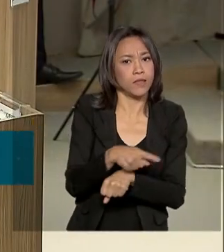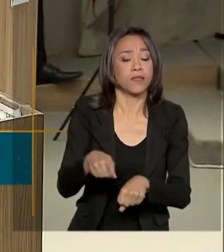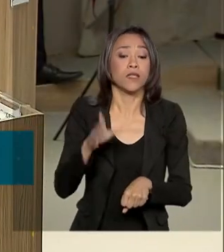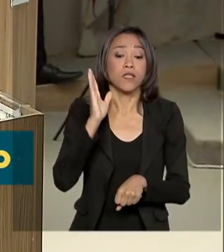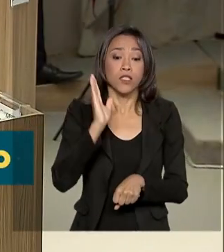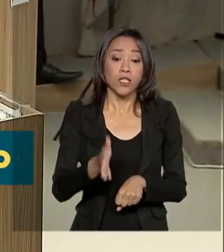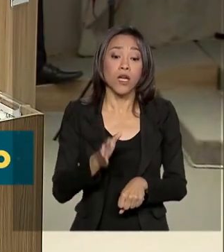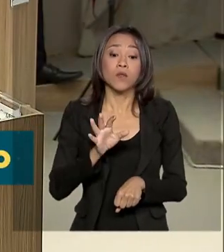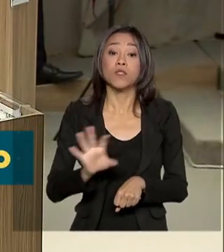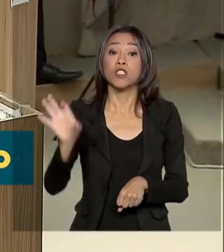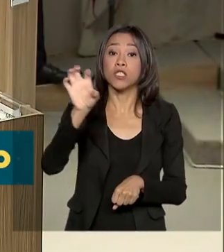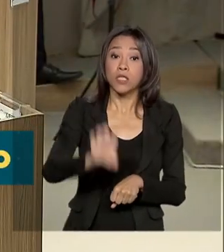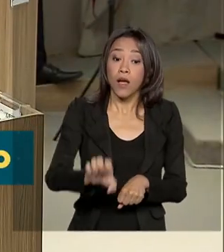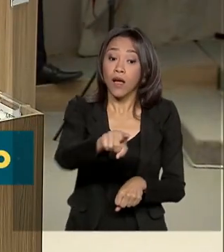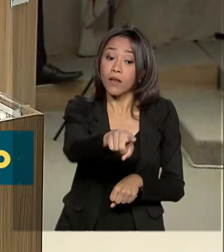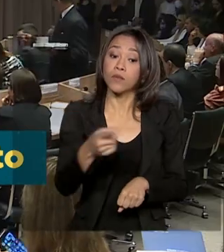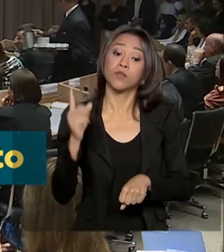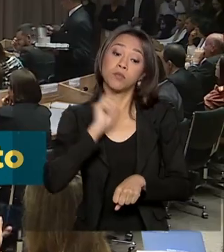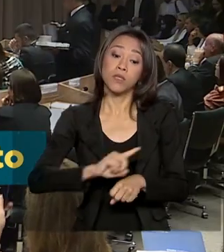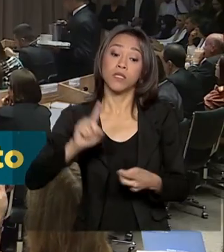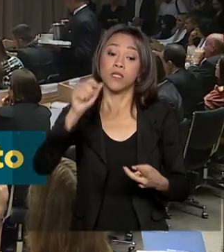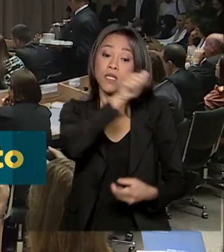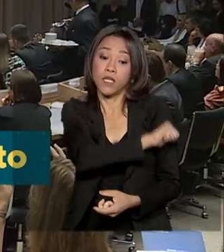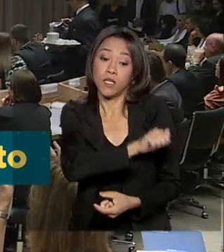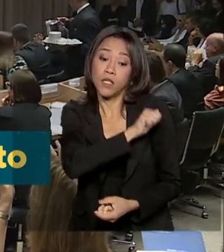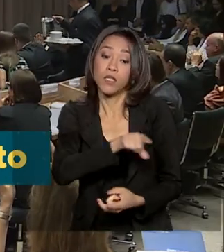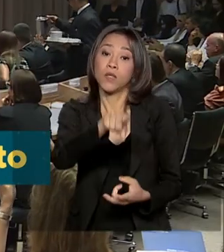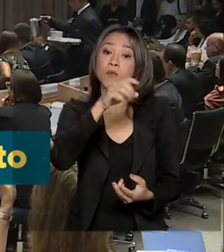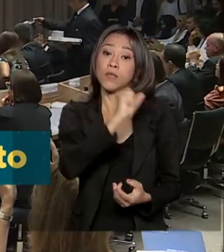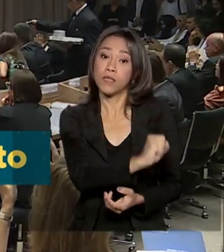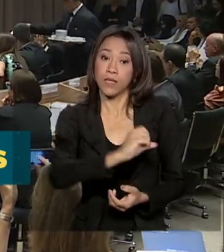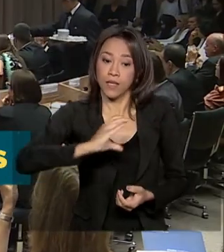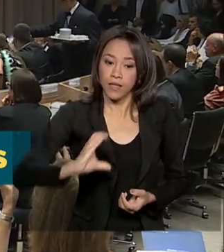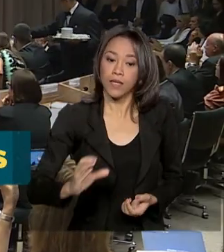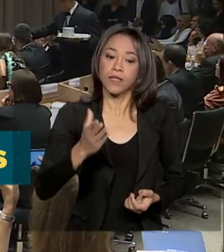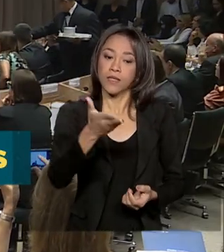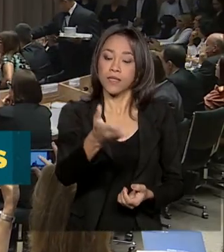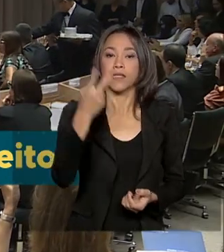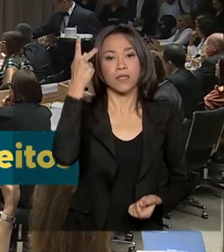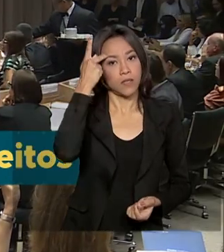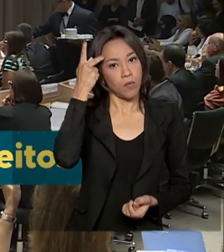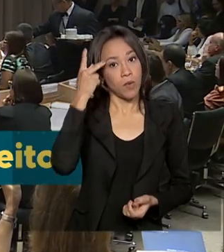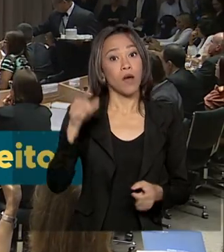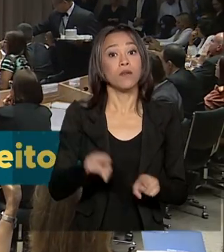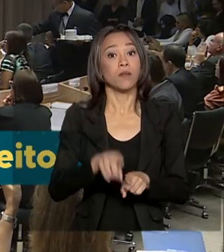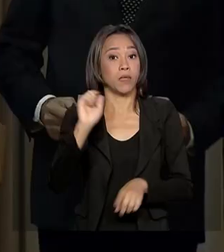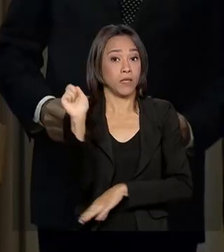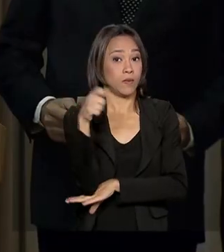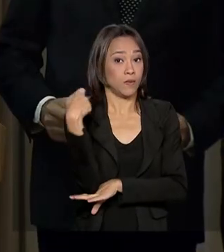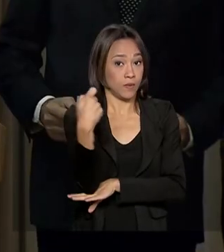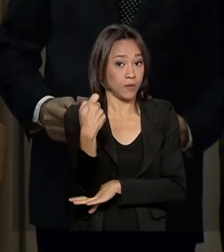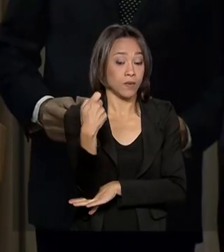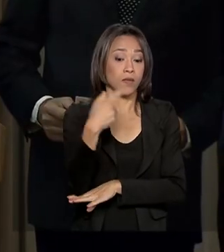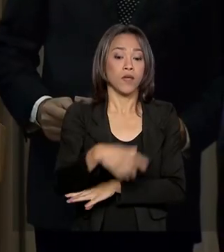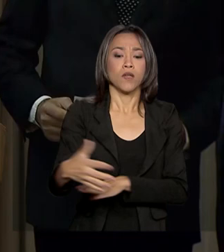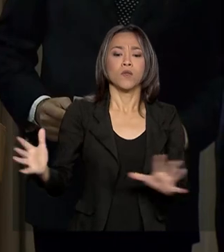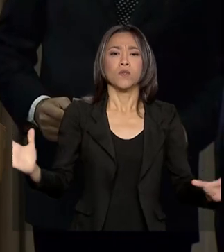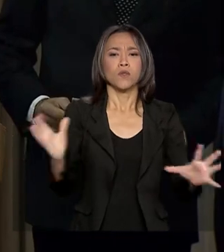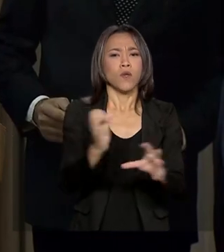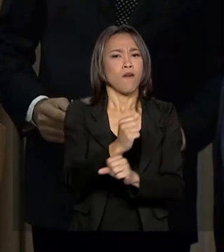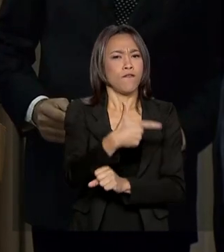distribuídos nos estados de Minas Gerais, Rio de Janeiro, Santa Catarina, São Paulo e Rio Grande do Sul. 24